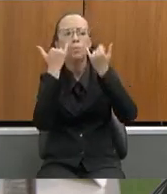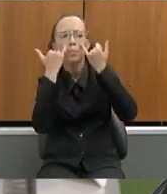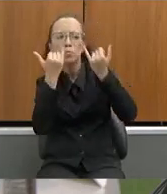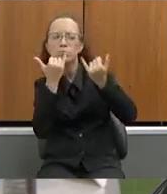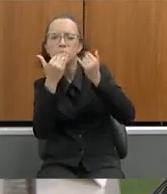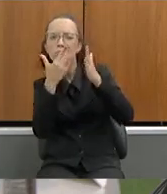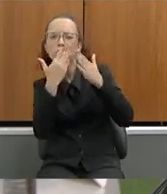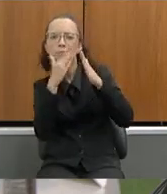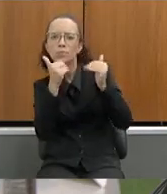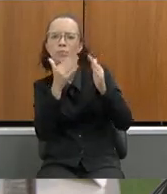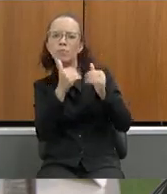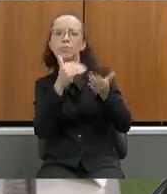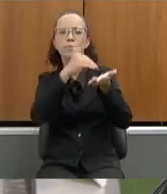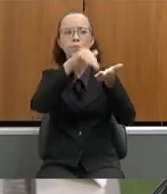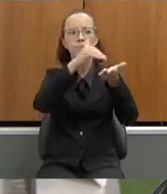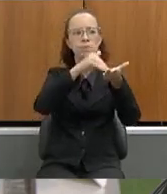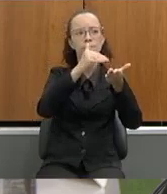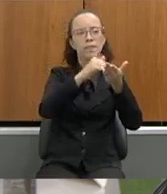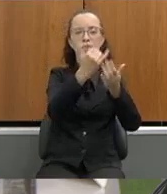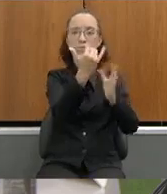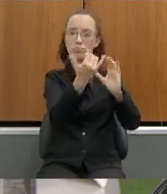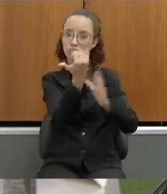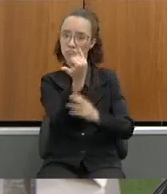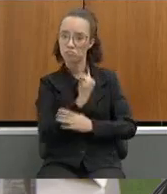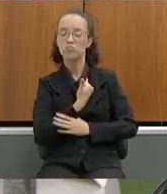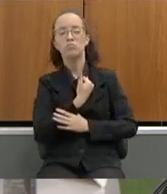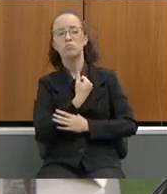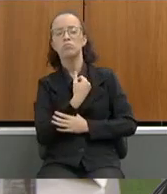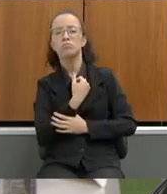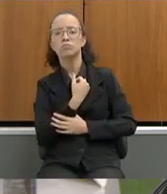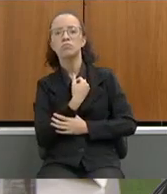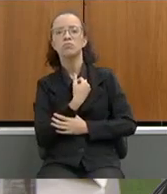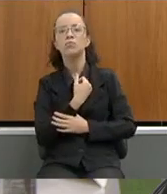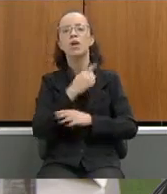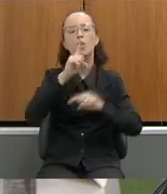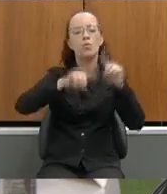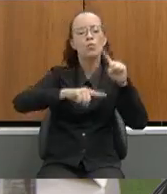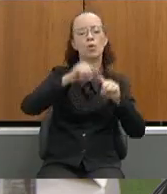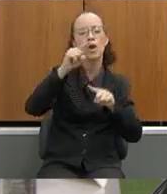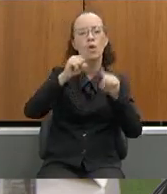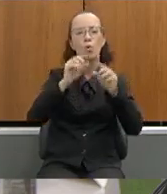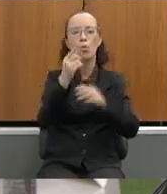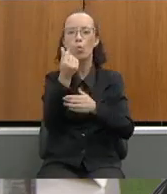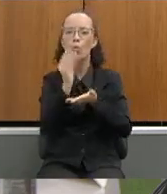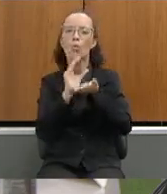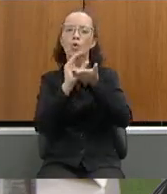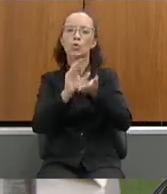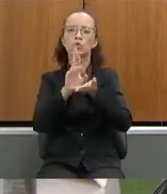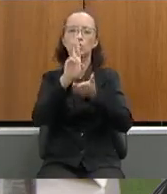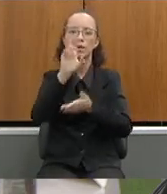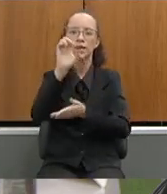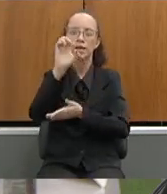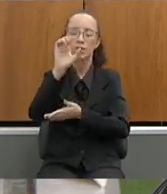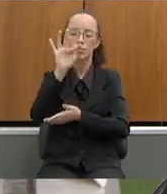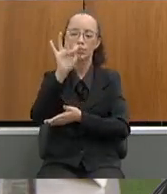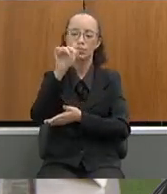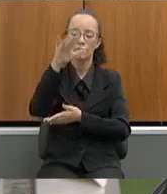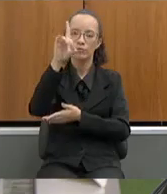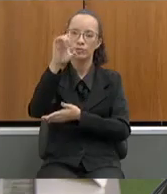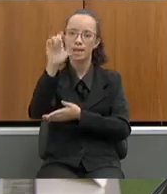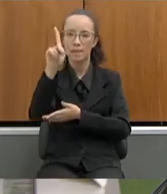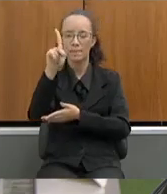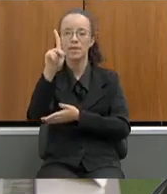para que a Secretaria de Estado da Educação informe haverá utilização dos recursos do Fundeb para o projeto somar a partir de 2023